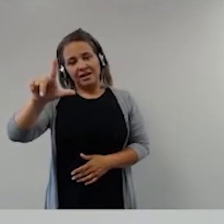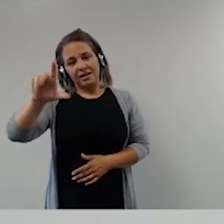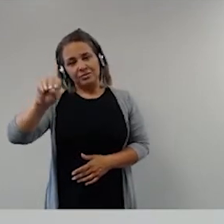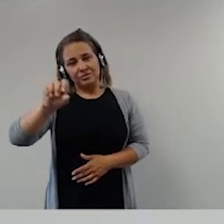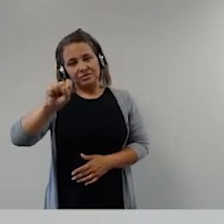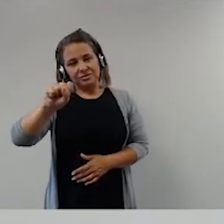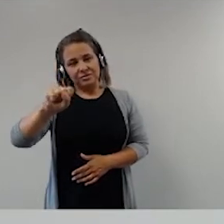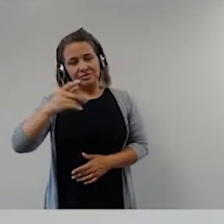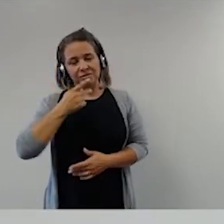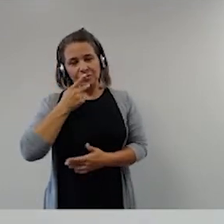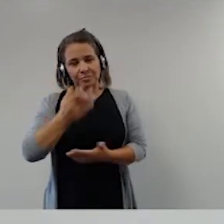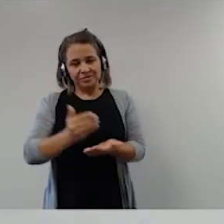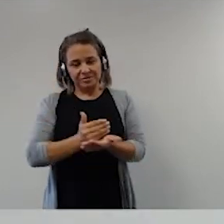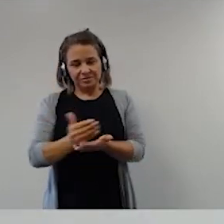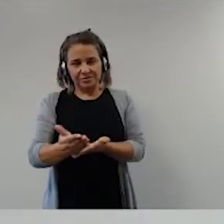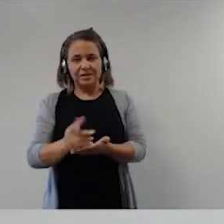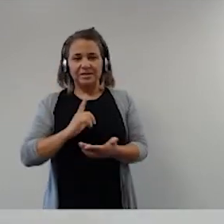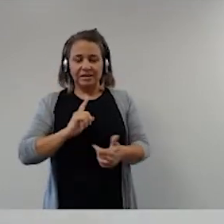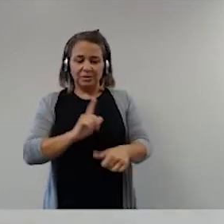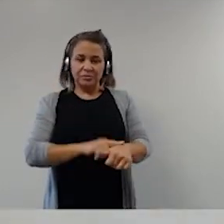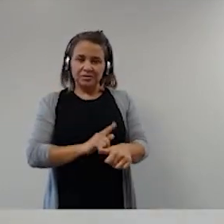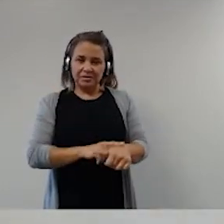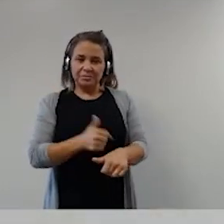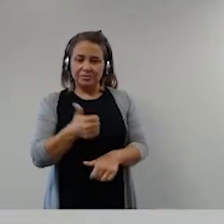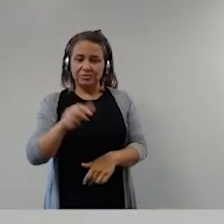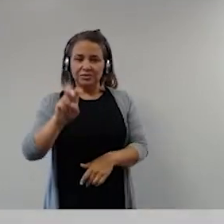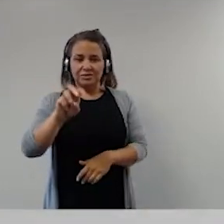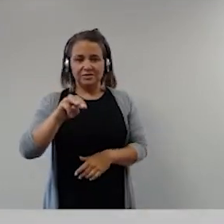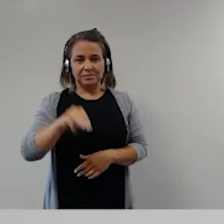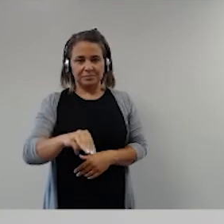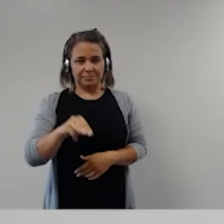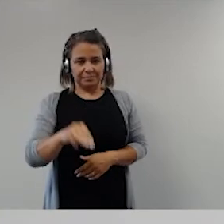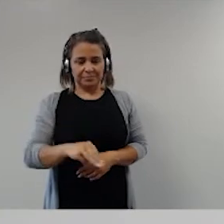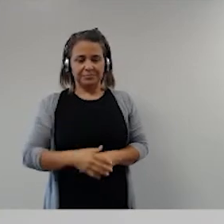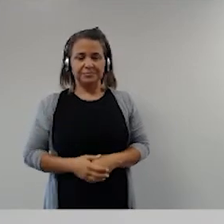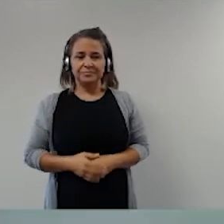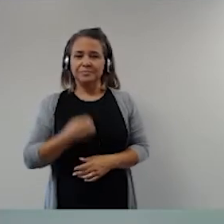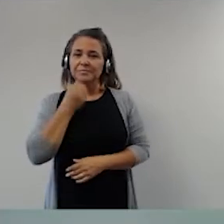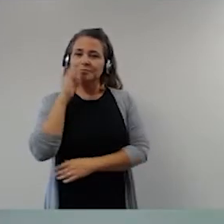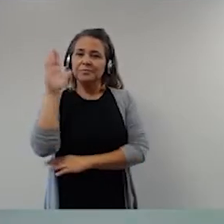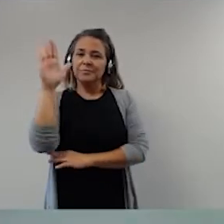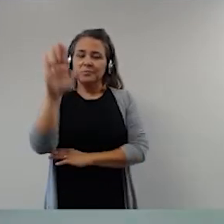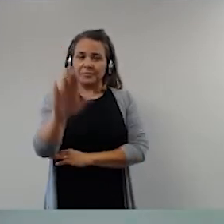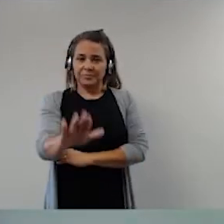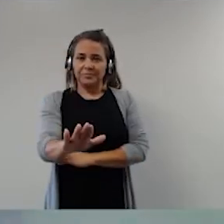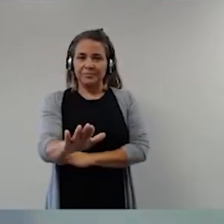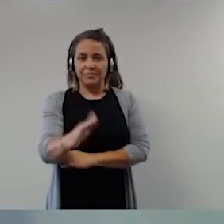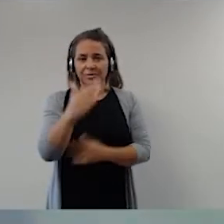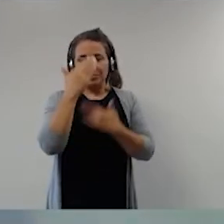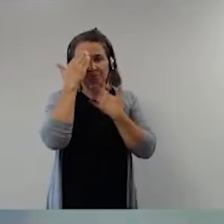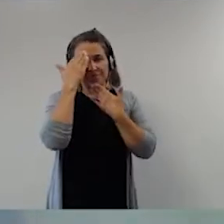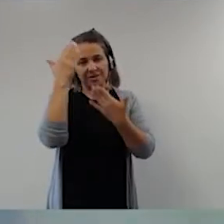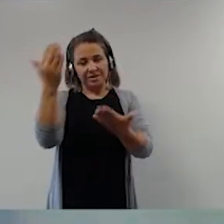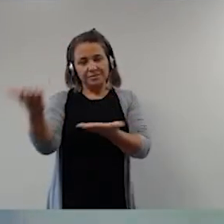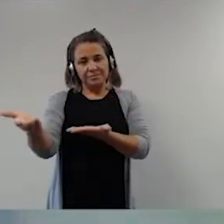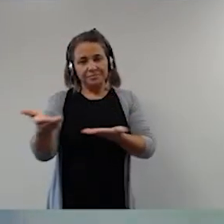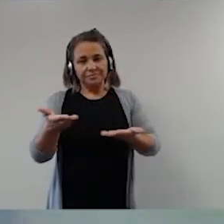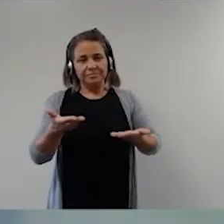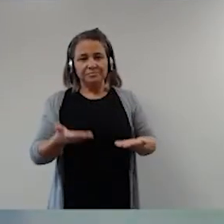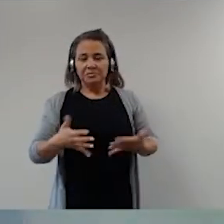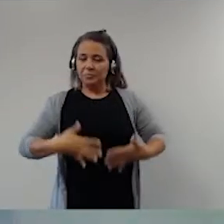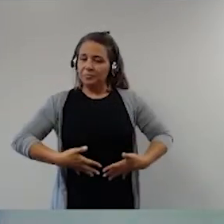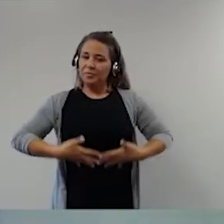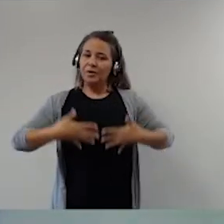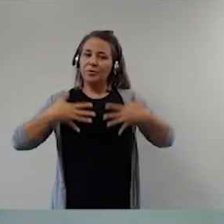a sua explanação. O senhor tem também o tempo de 15 minutos. Boa tarde. Muito obrigado pelo convite, uma